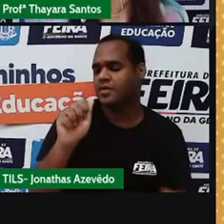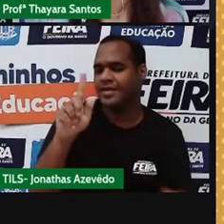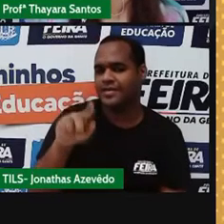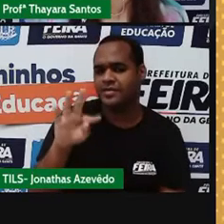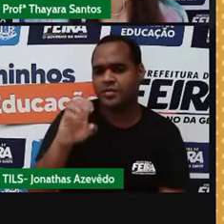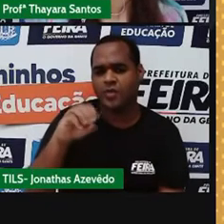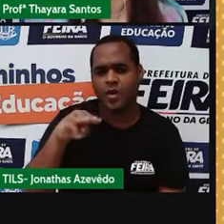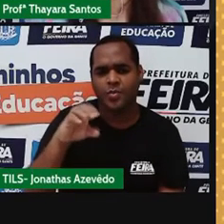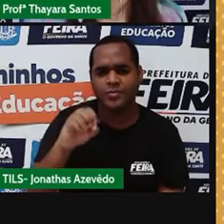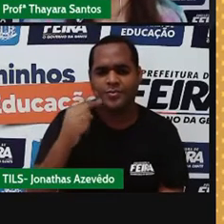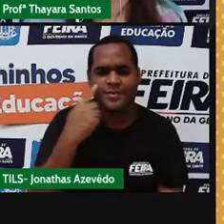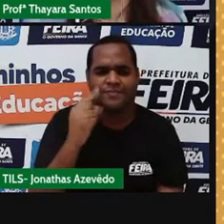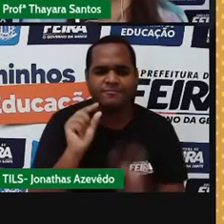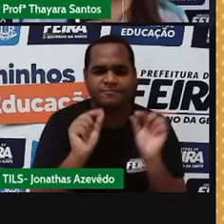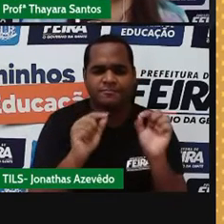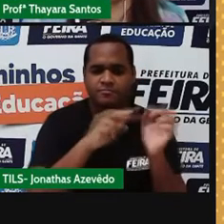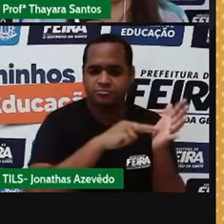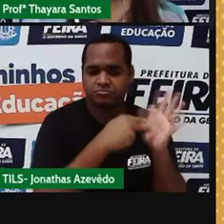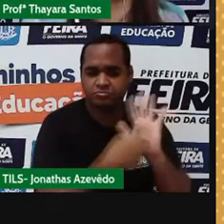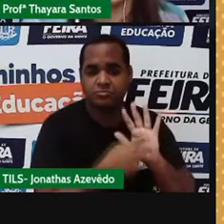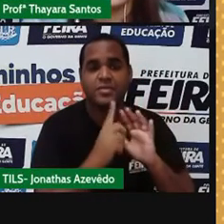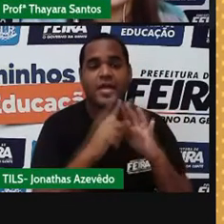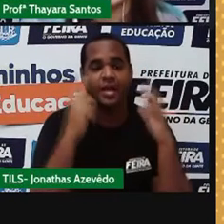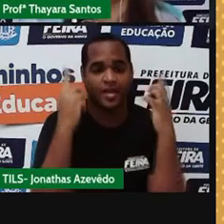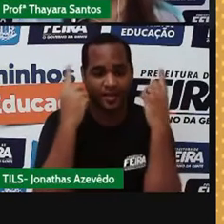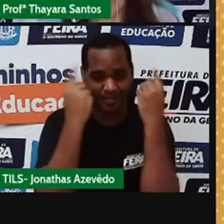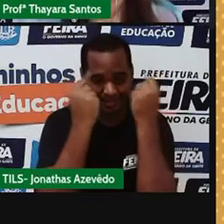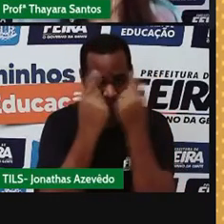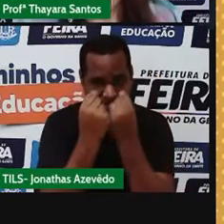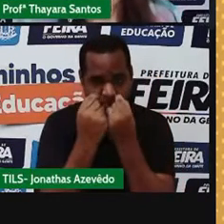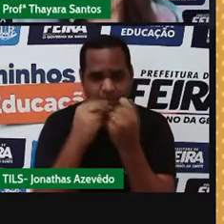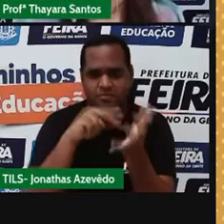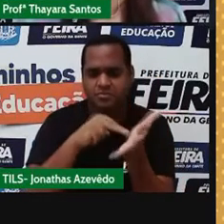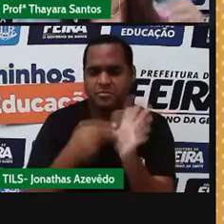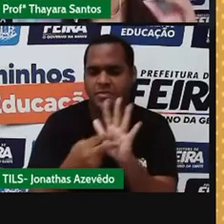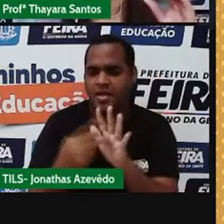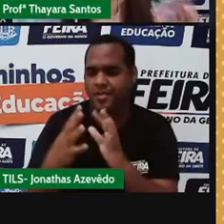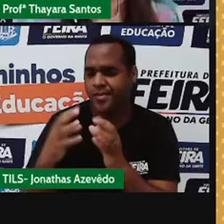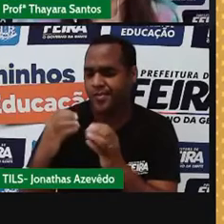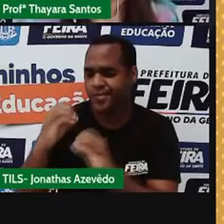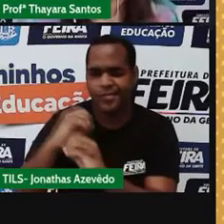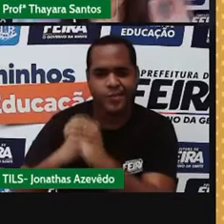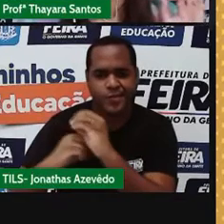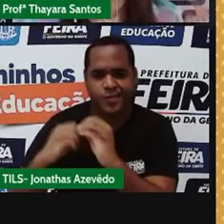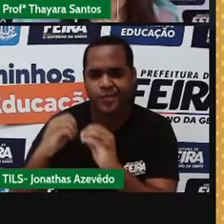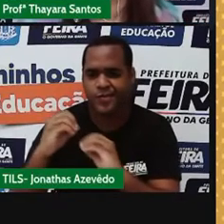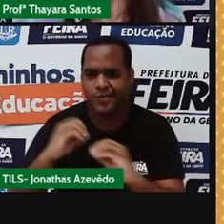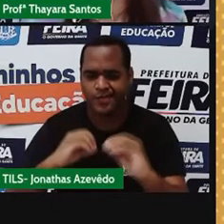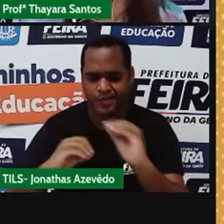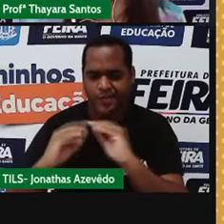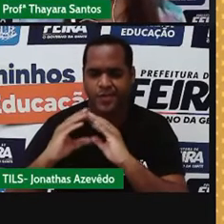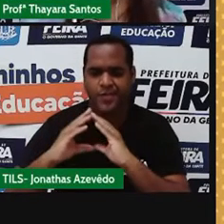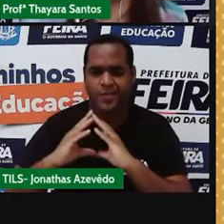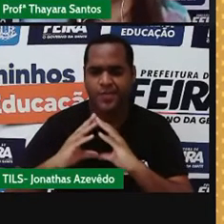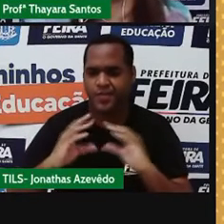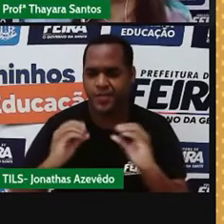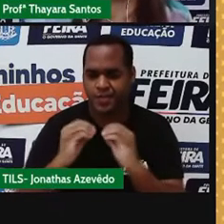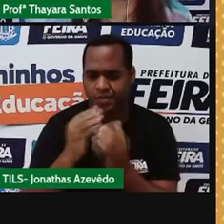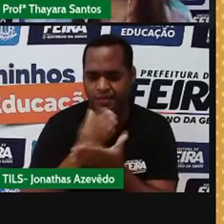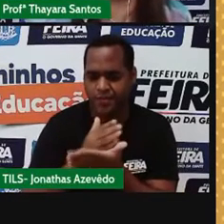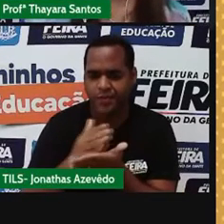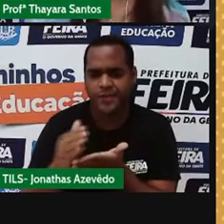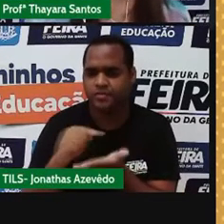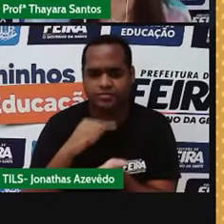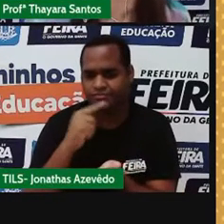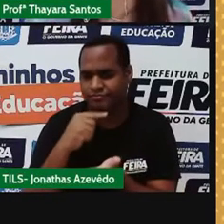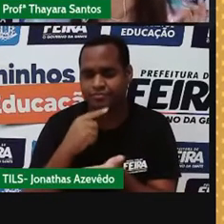E uma curiosidade é que esse nome átomo quer dizer partícula indivisível. Só que hoje